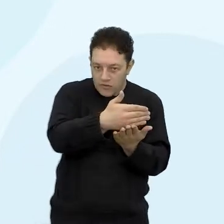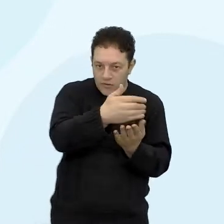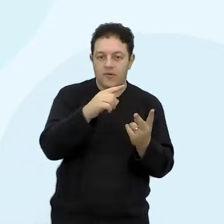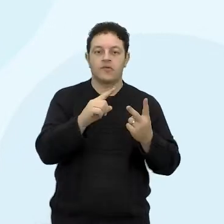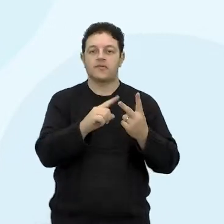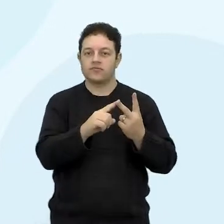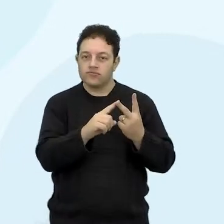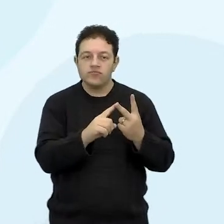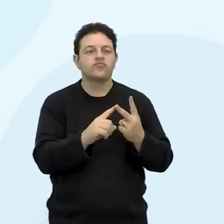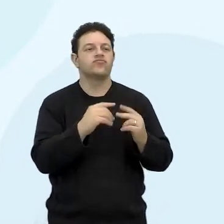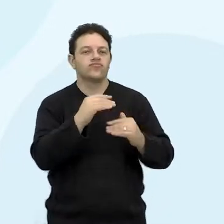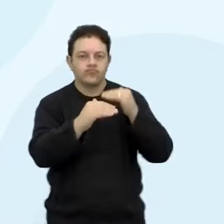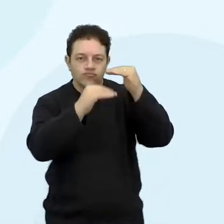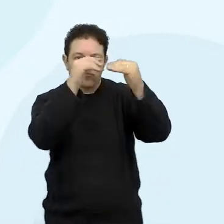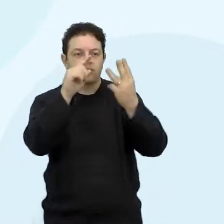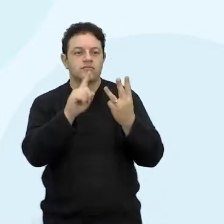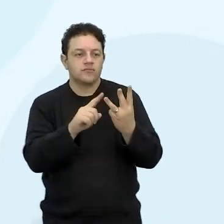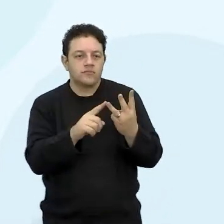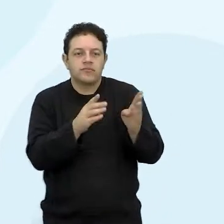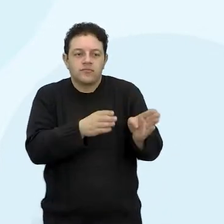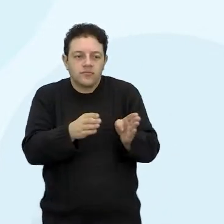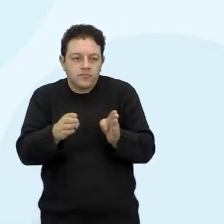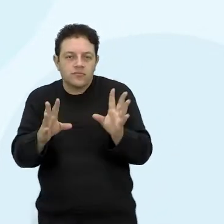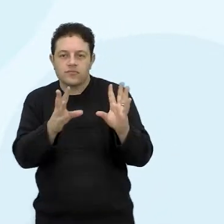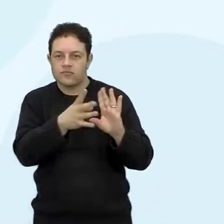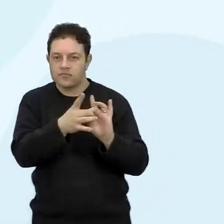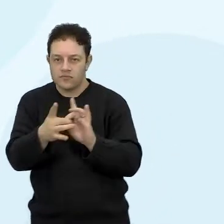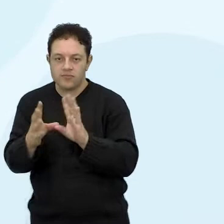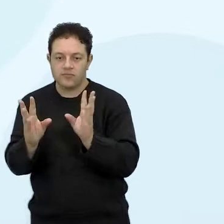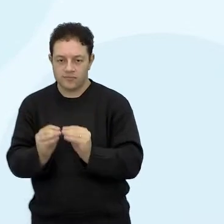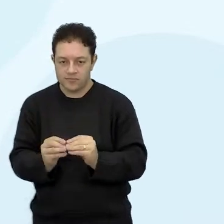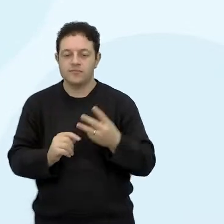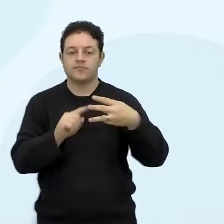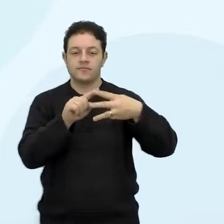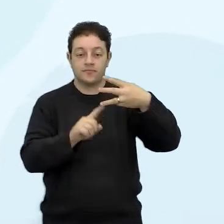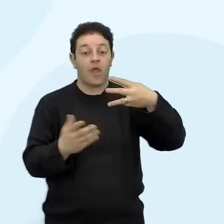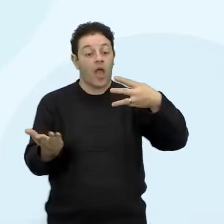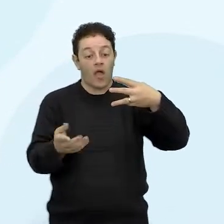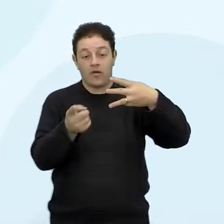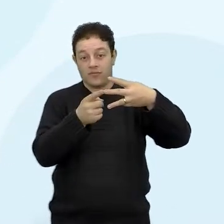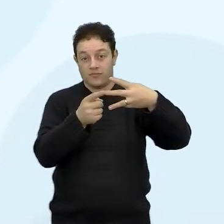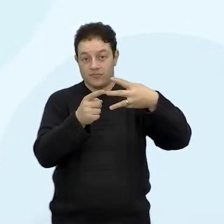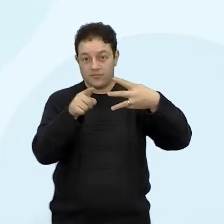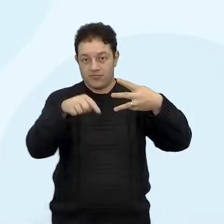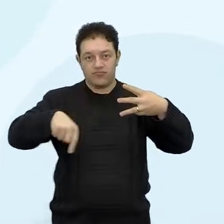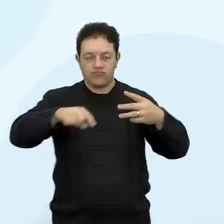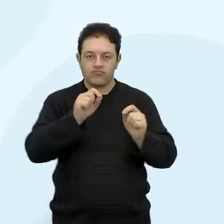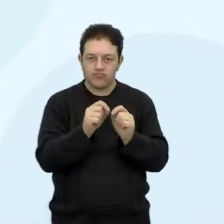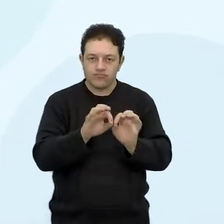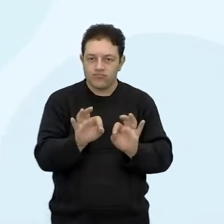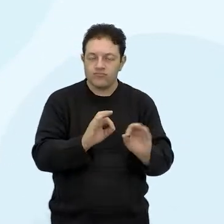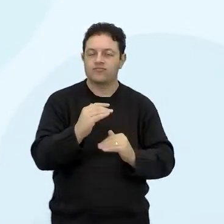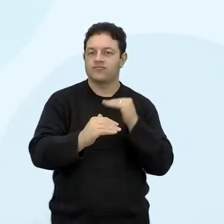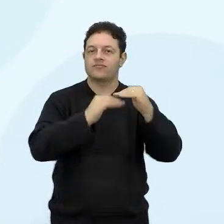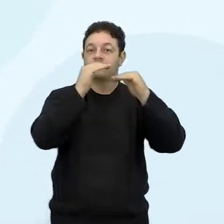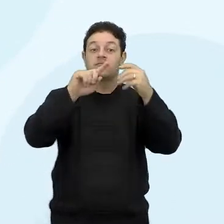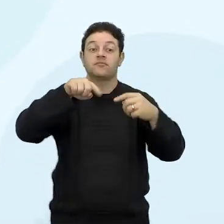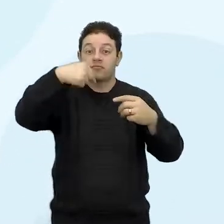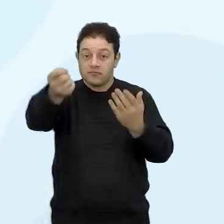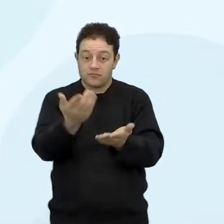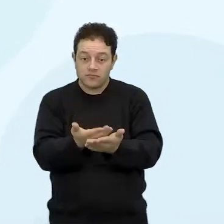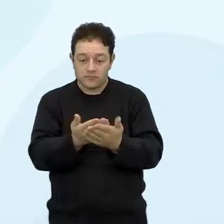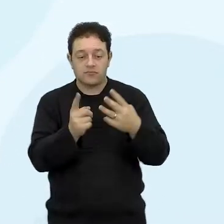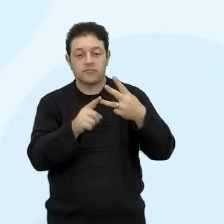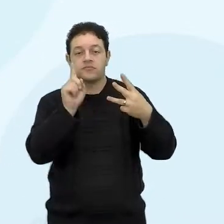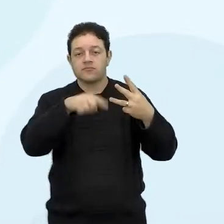Introdução, desenvolvimento e sistematização. Nós estamos aqui no desenvolvimento, e aí a próxima aula a gente já chega